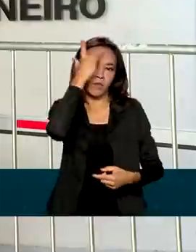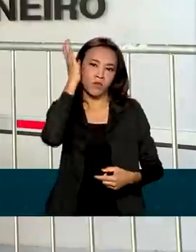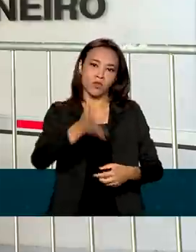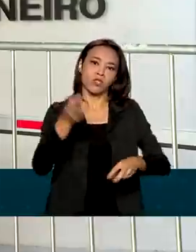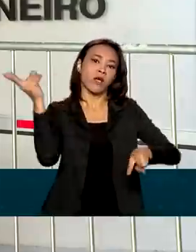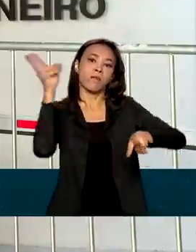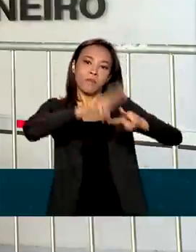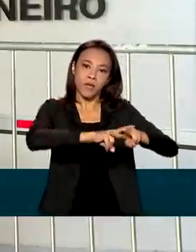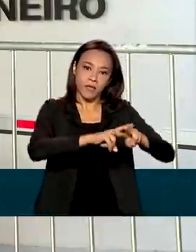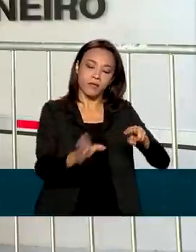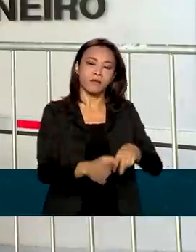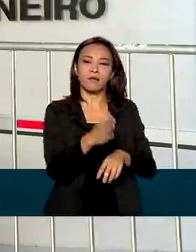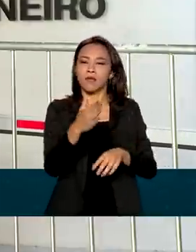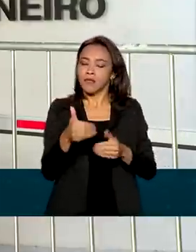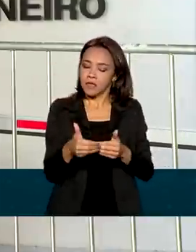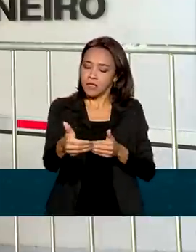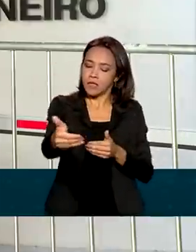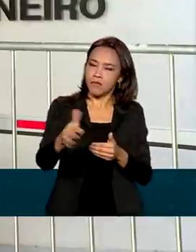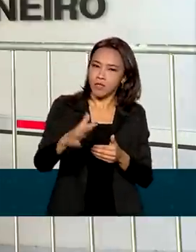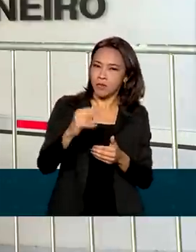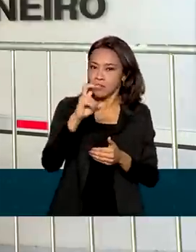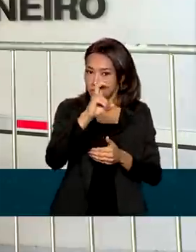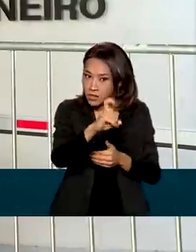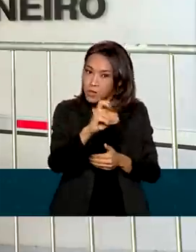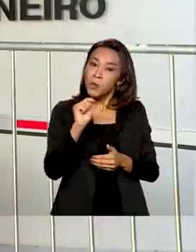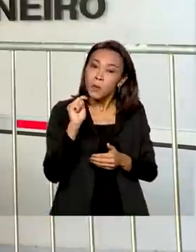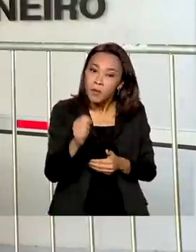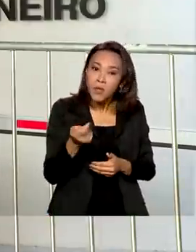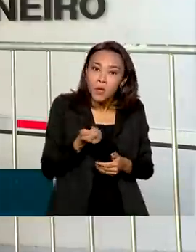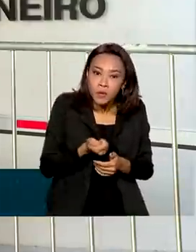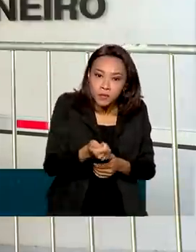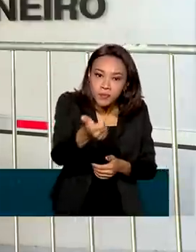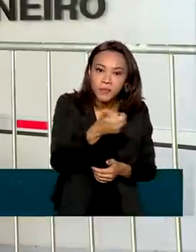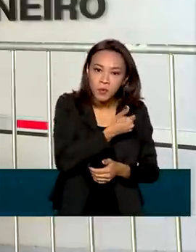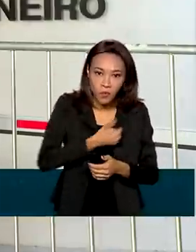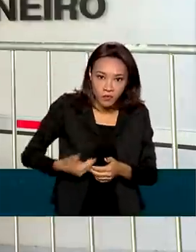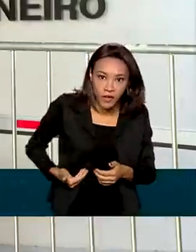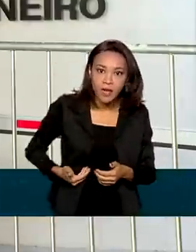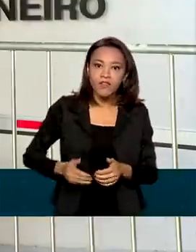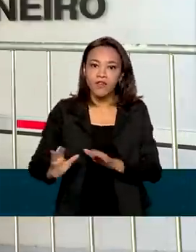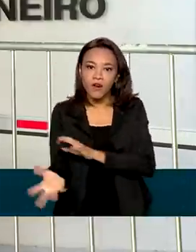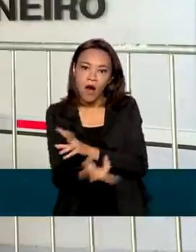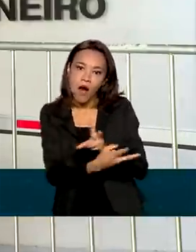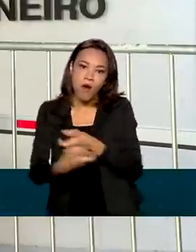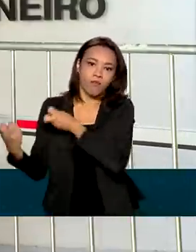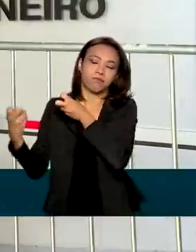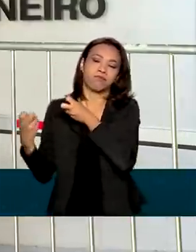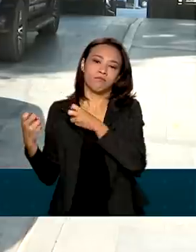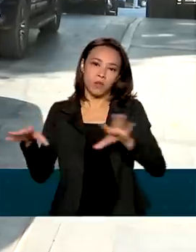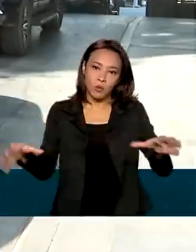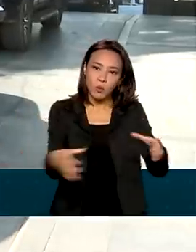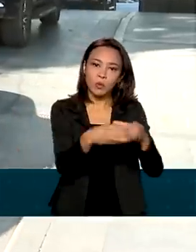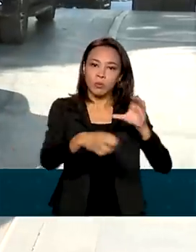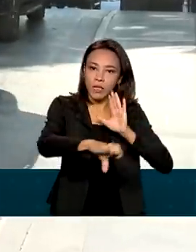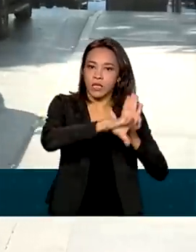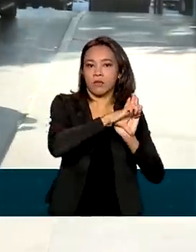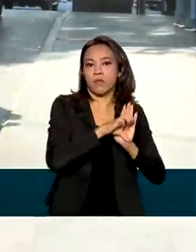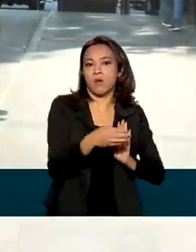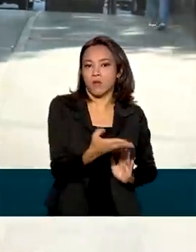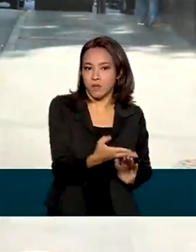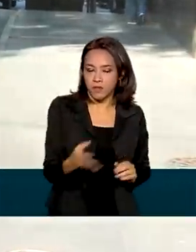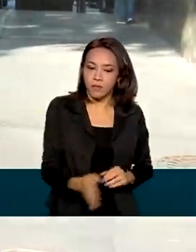estimativa é de que aproximadamente 5 mil benefícios foram fraudados pela organização criminosa. 22